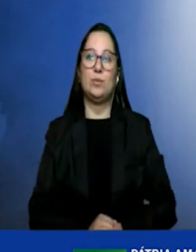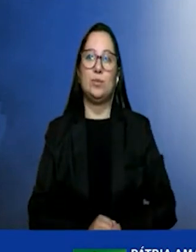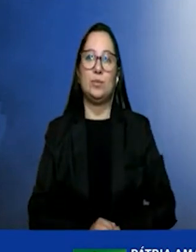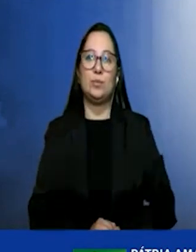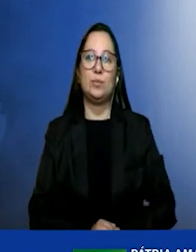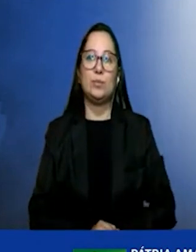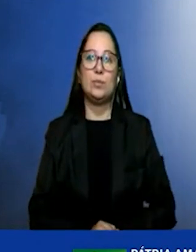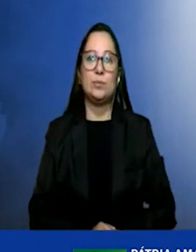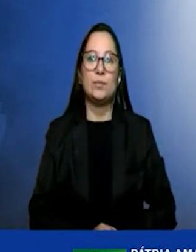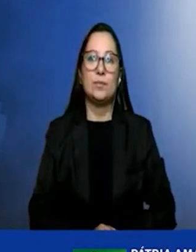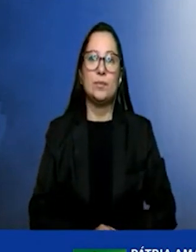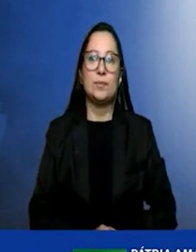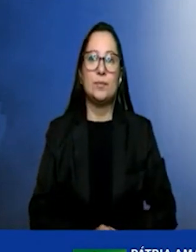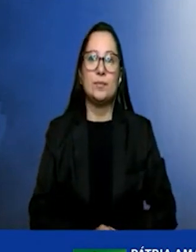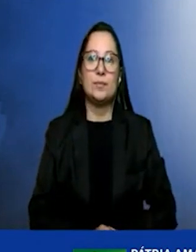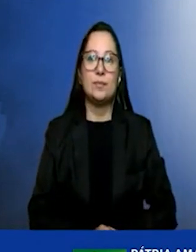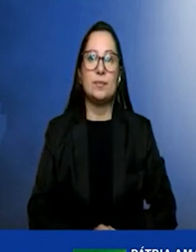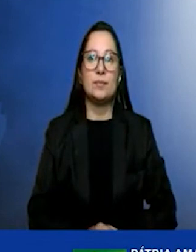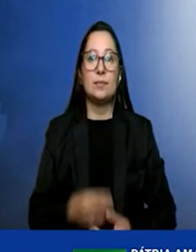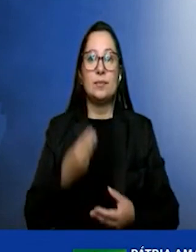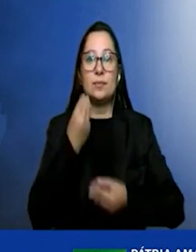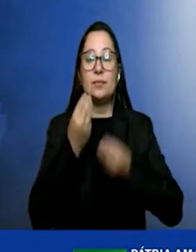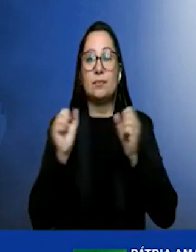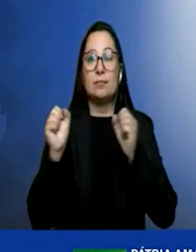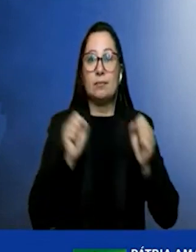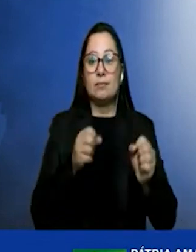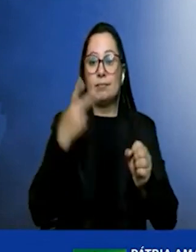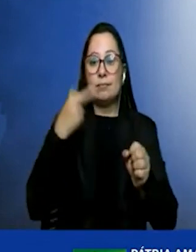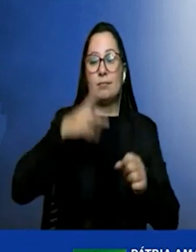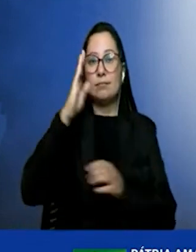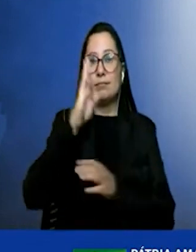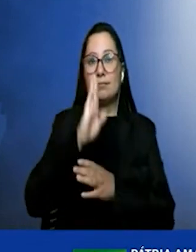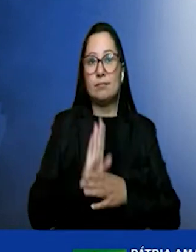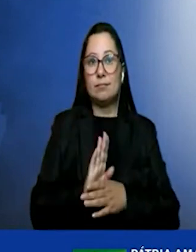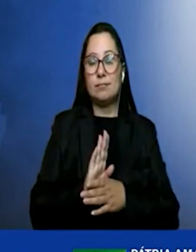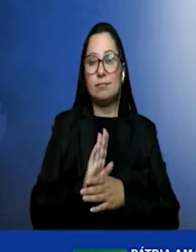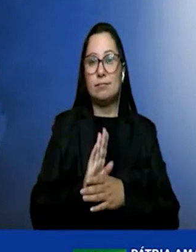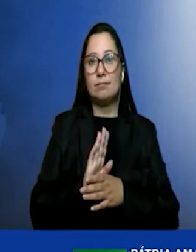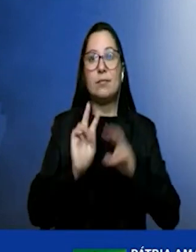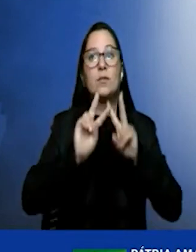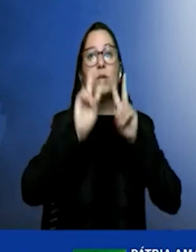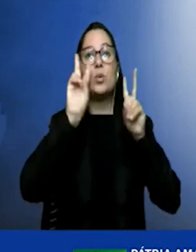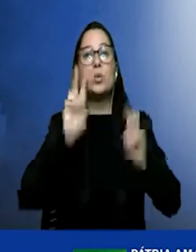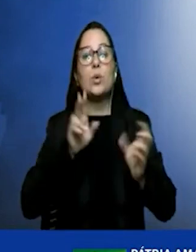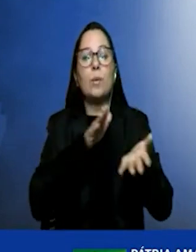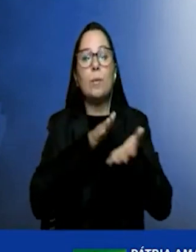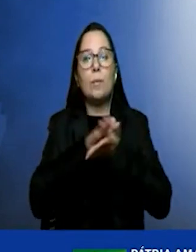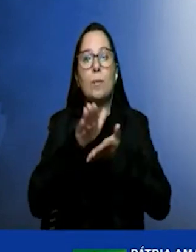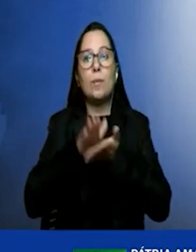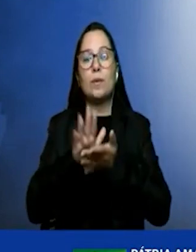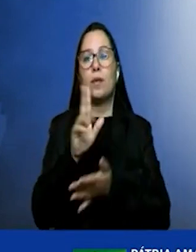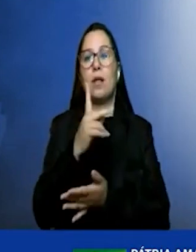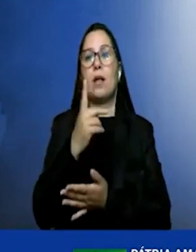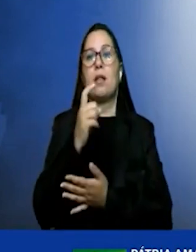Qual será o potencial do Brasil no que se refere à produção do hidrogênio? Por enquanto,